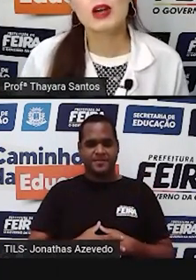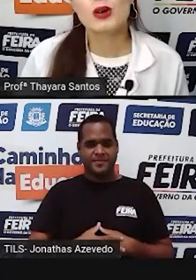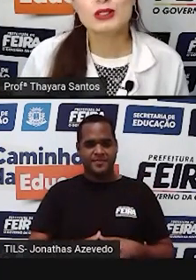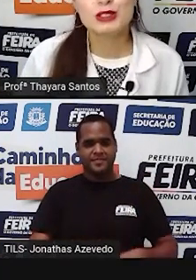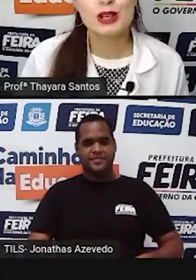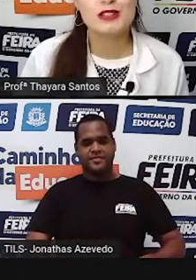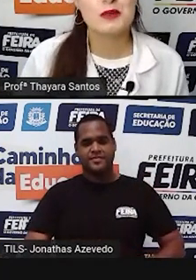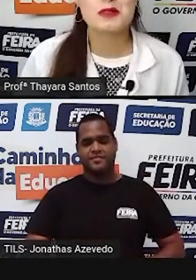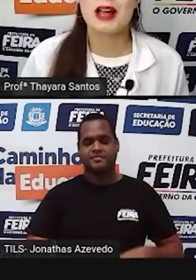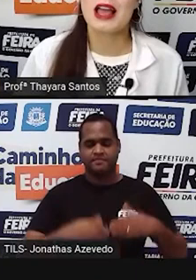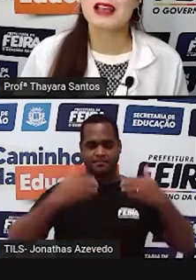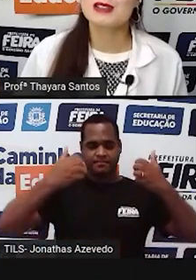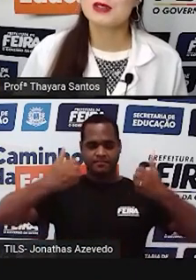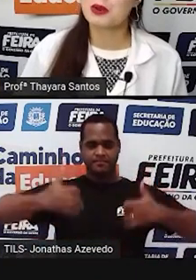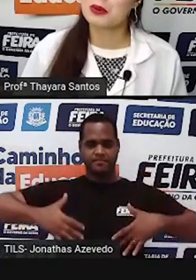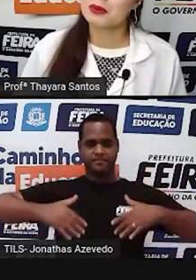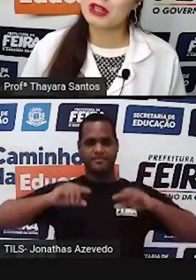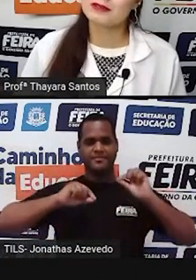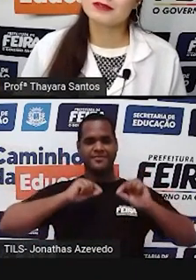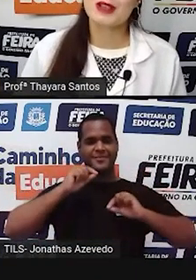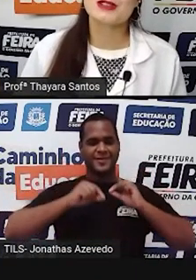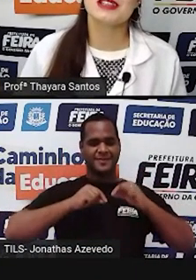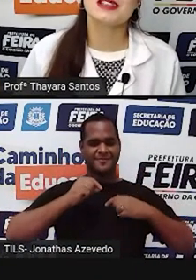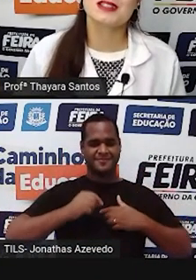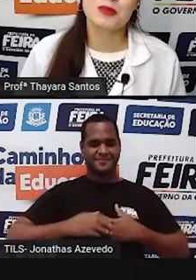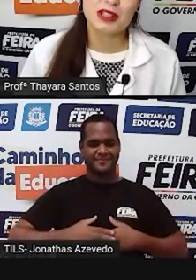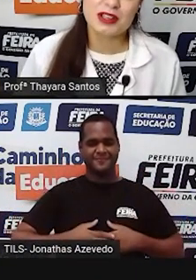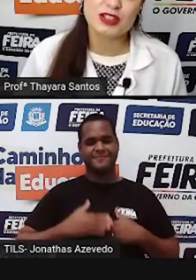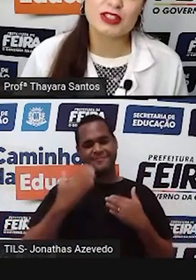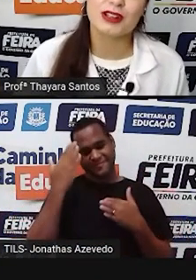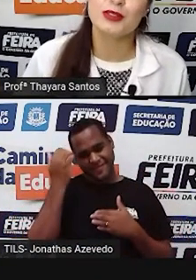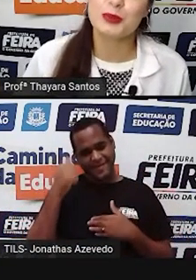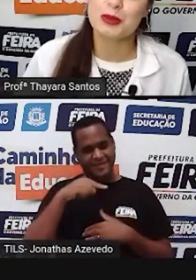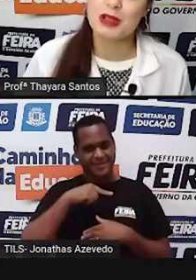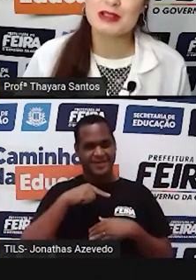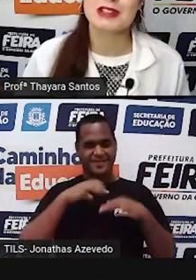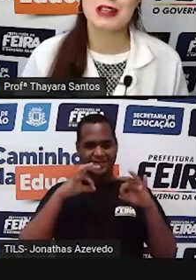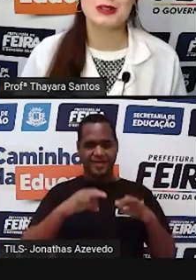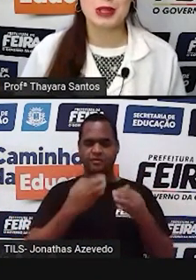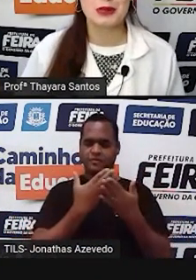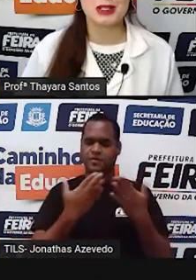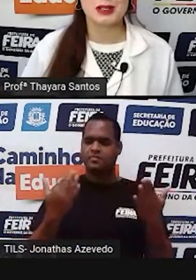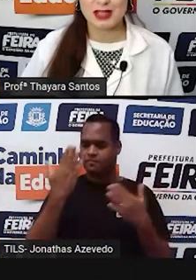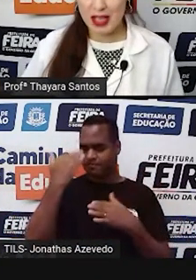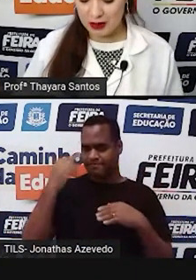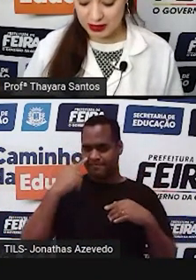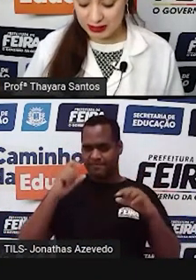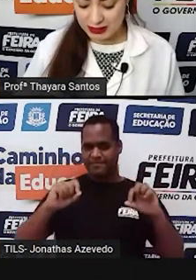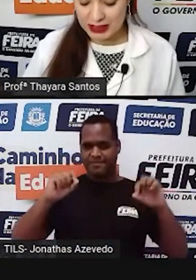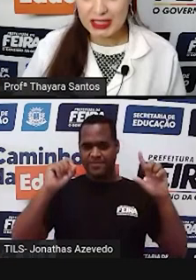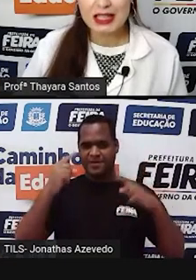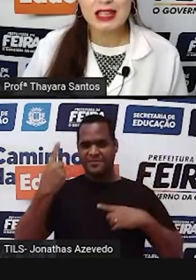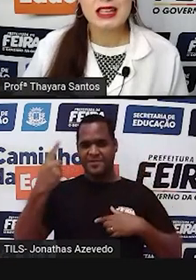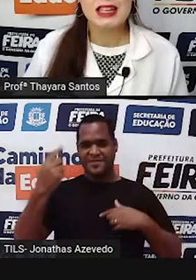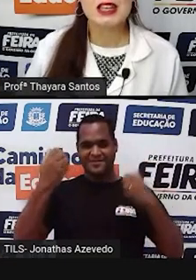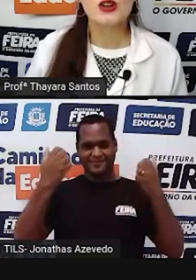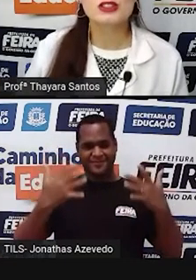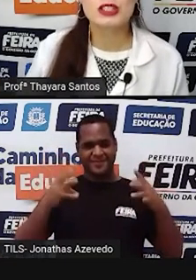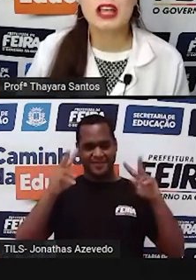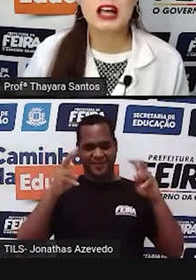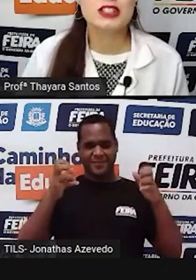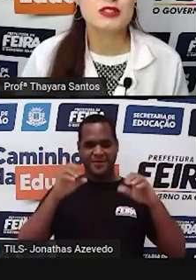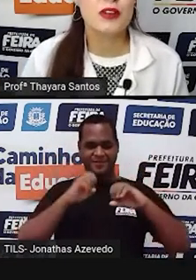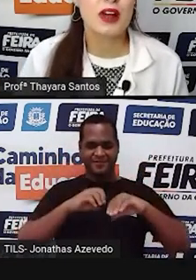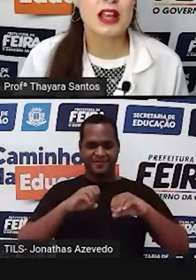E hoje nós vamos falar sobre, tenho certeza que muita gente já viu no primeiro slide o tema da nossa aula. E